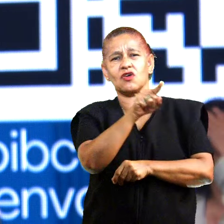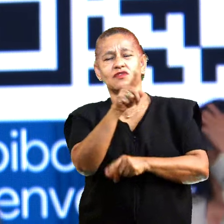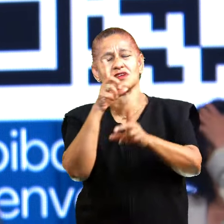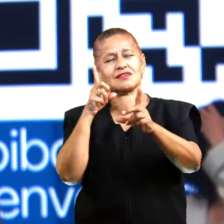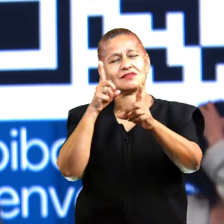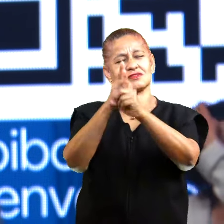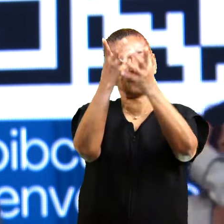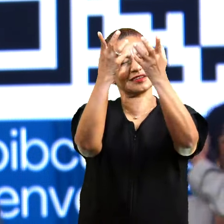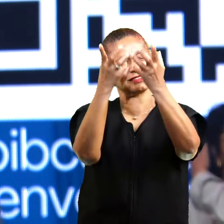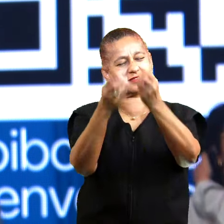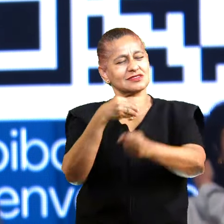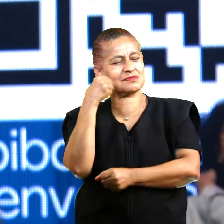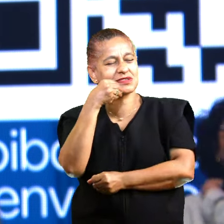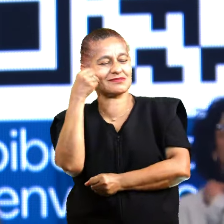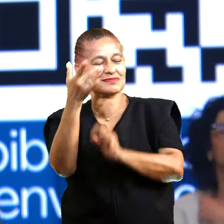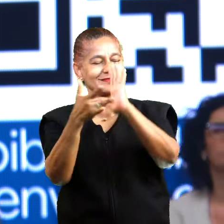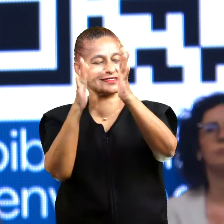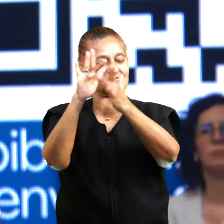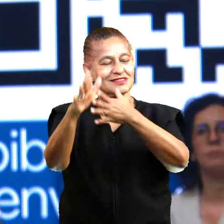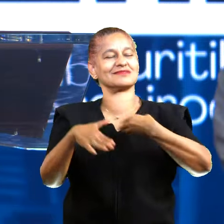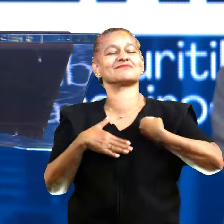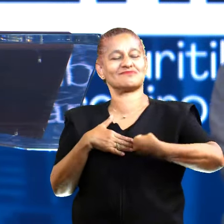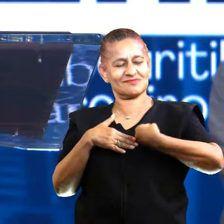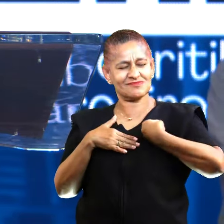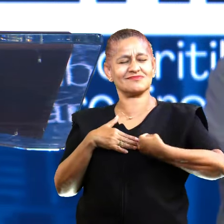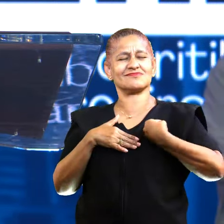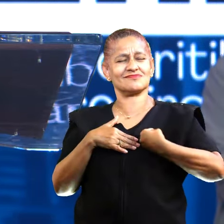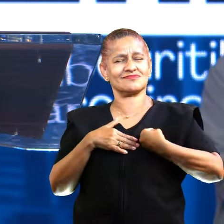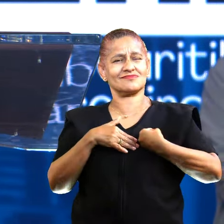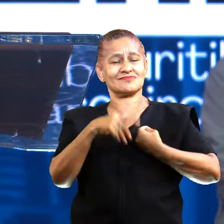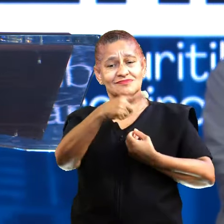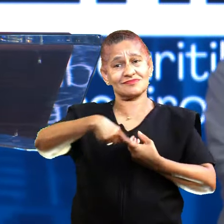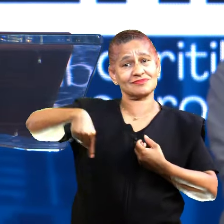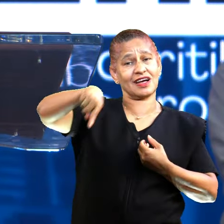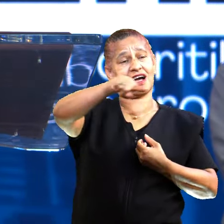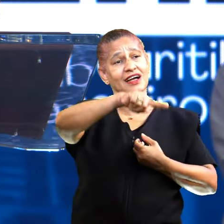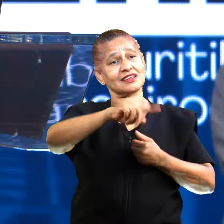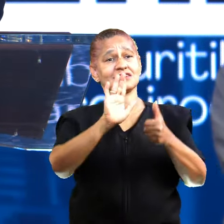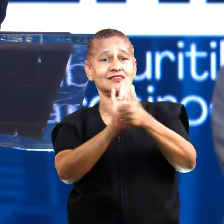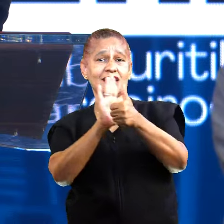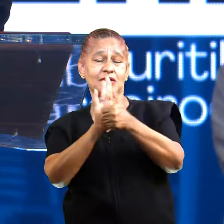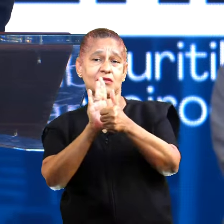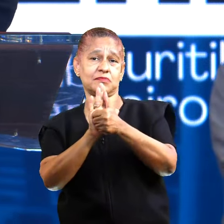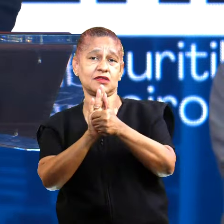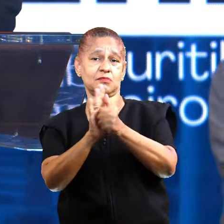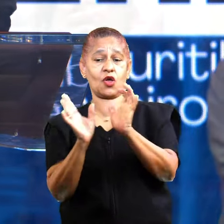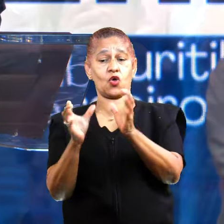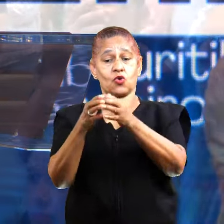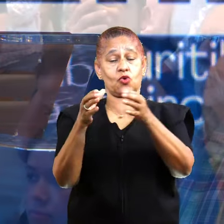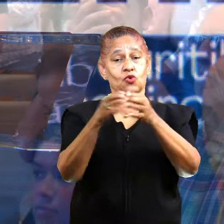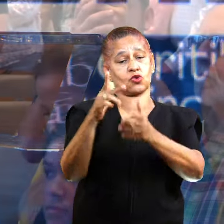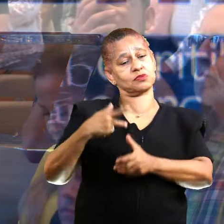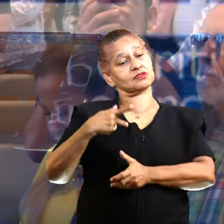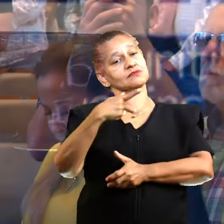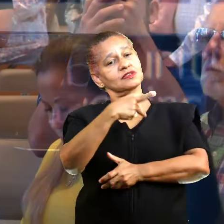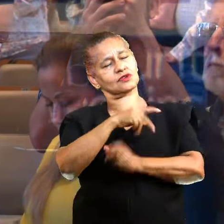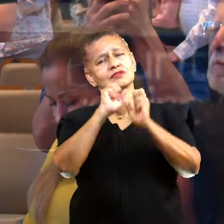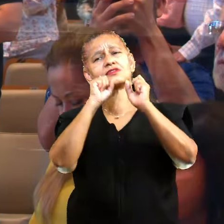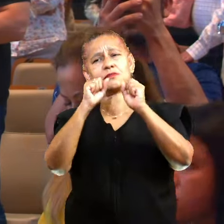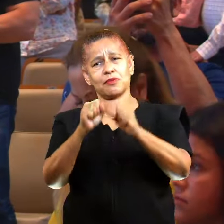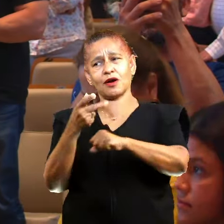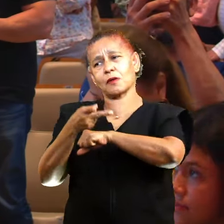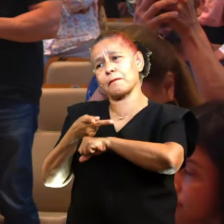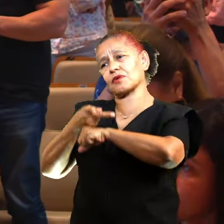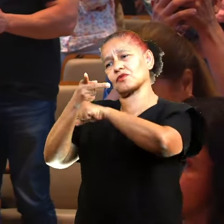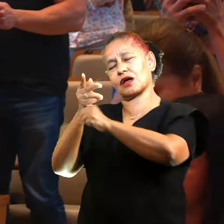encontro com Deus vivo. Nós temos nessa igreja um plantão pastoral onde você pode nos buscar